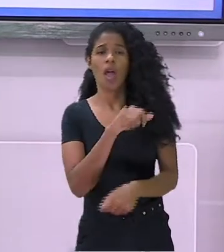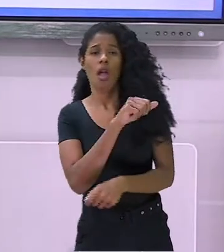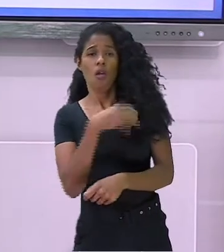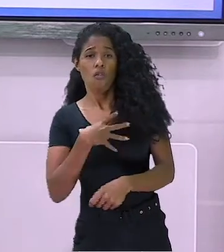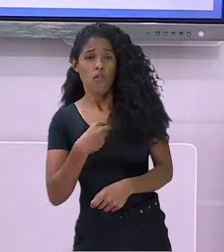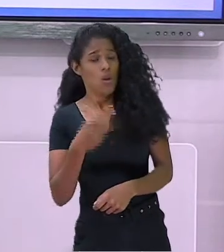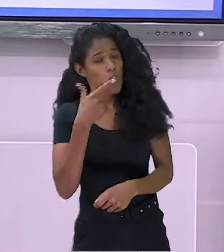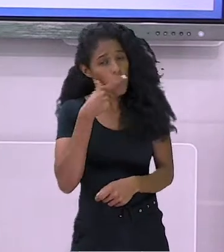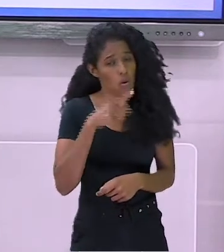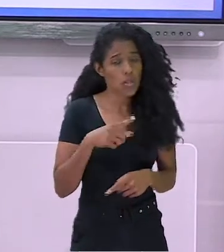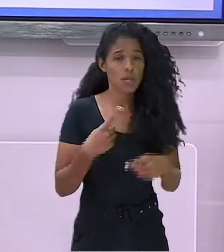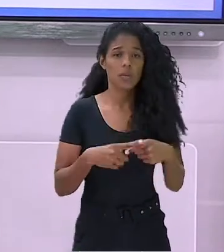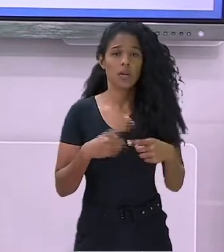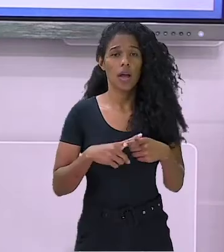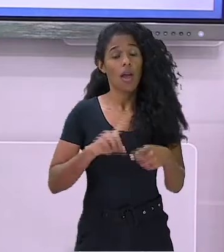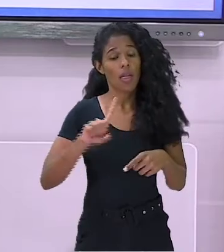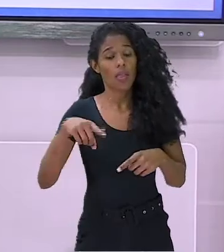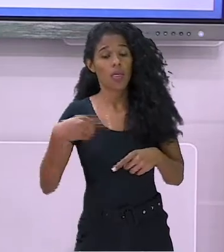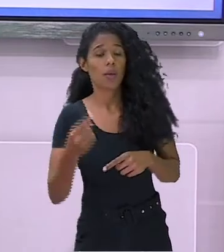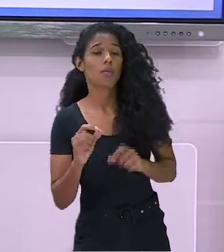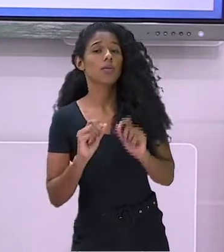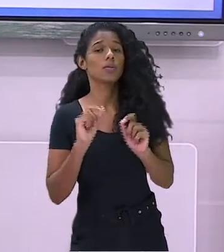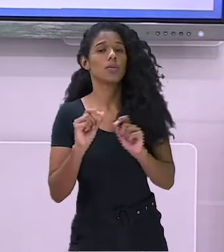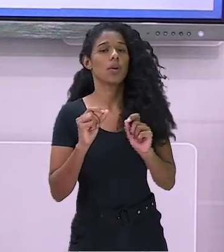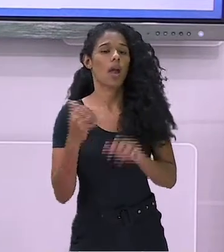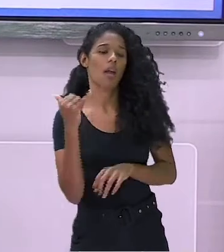aprendidas. Isso é bem motivador.